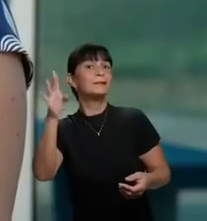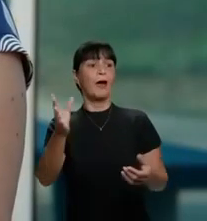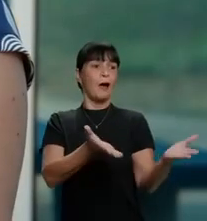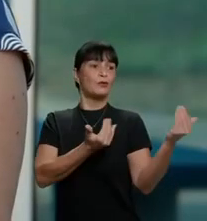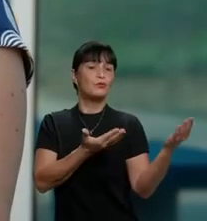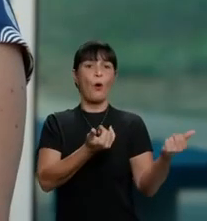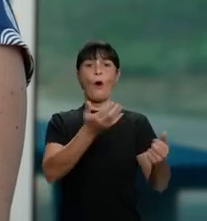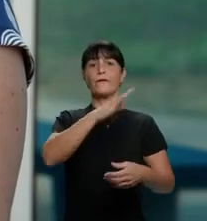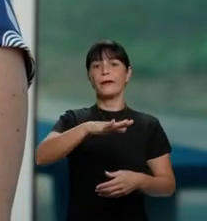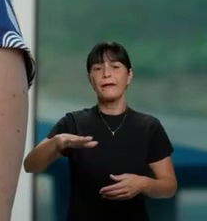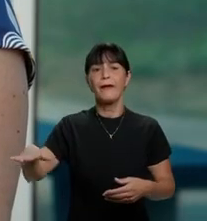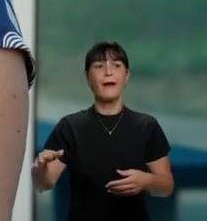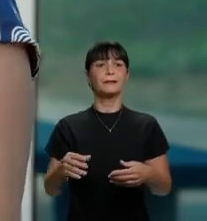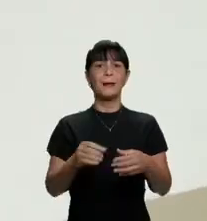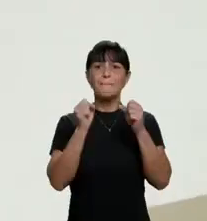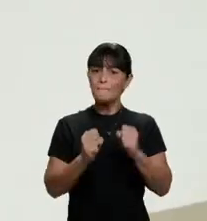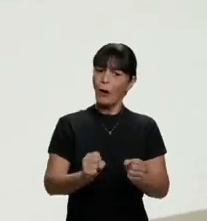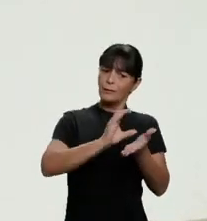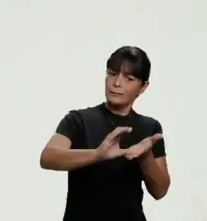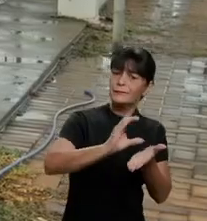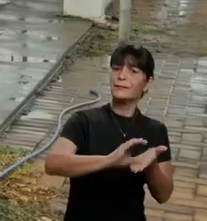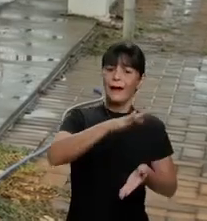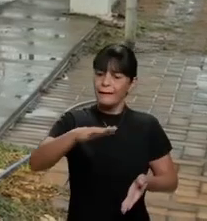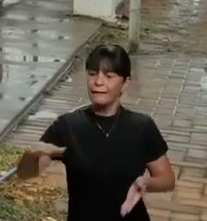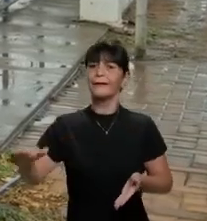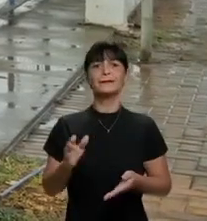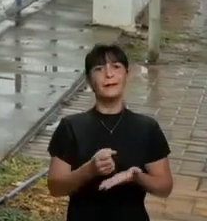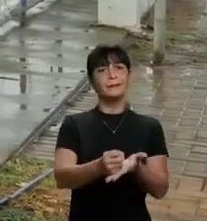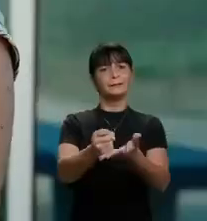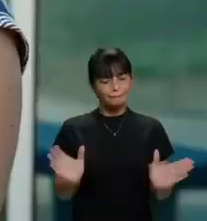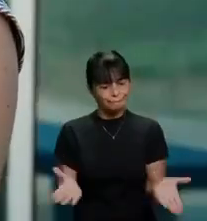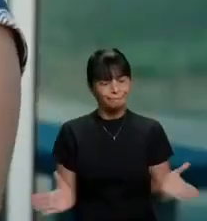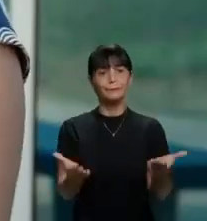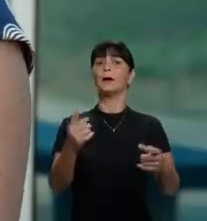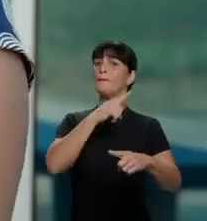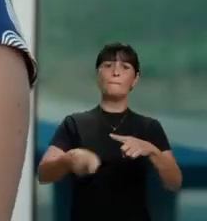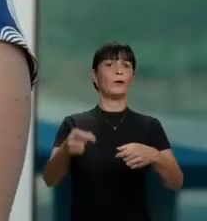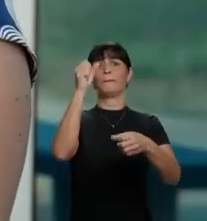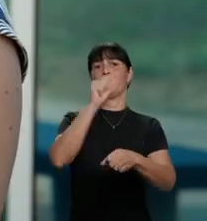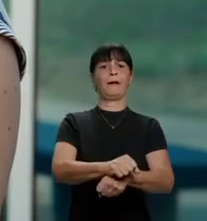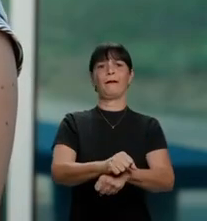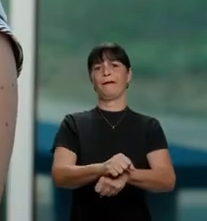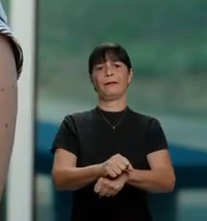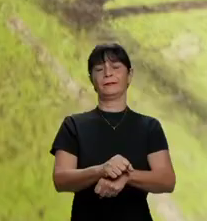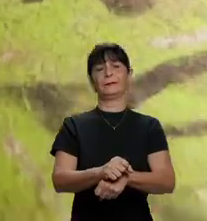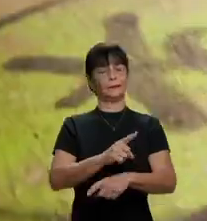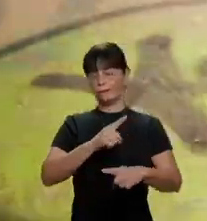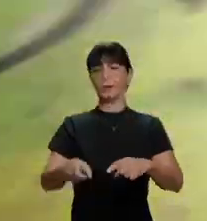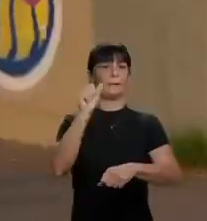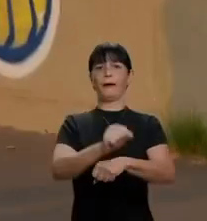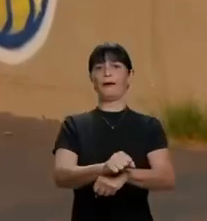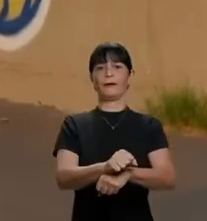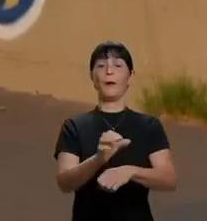nossas crianças, em poder estar investindo em nossas crianças. Não pode parar. Não deve parar, né? Não deve